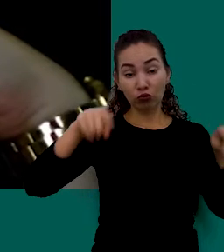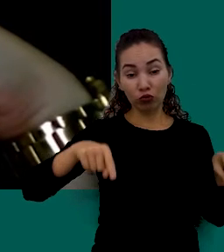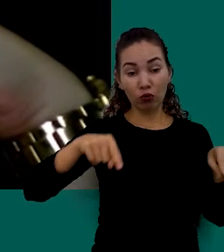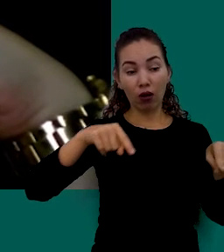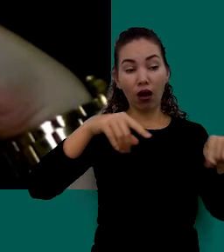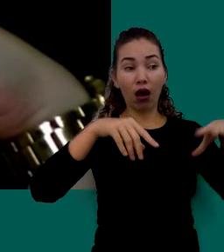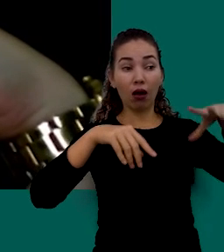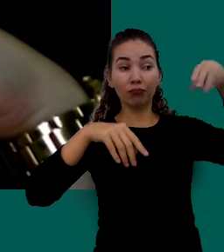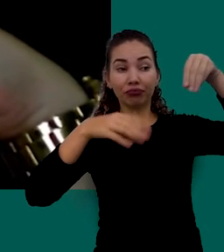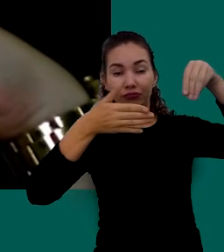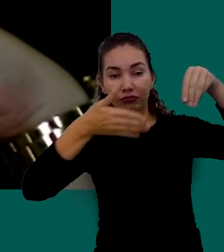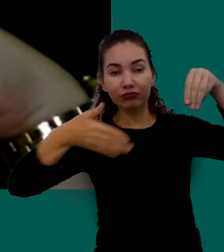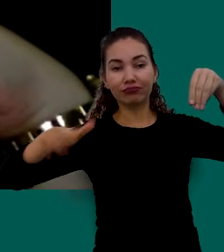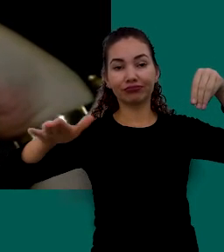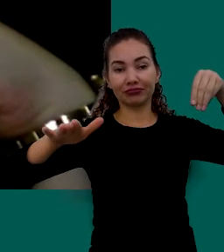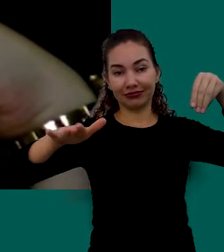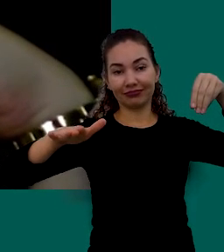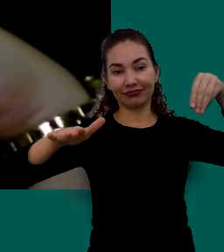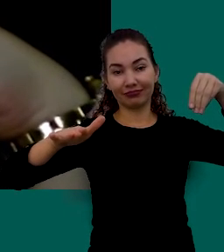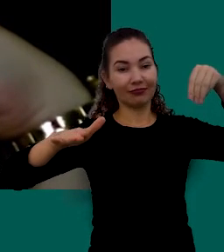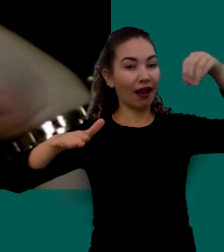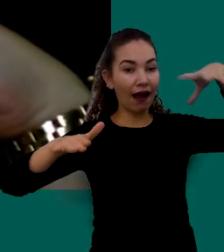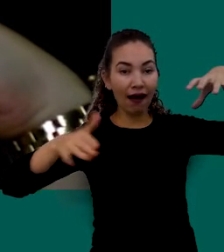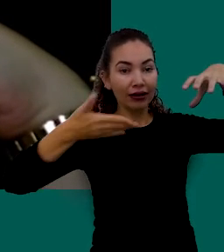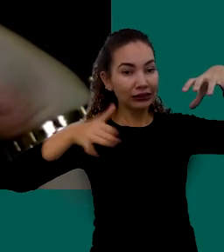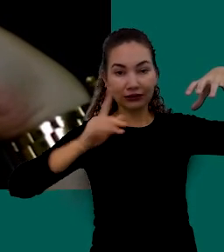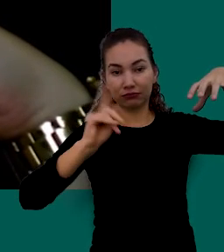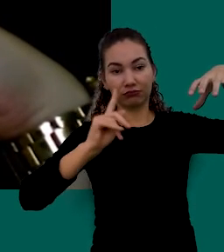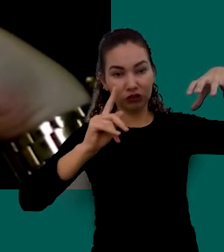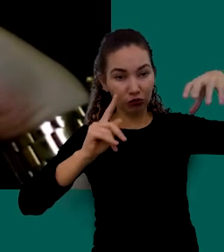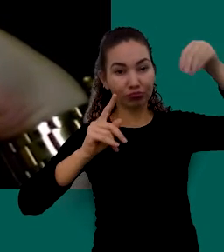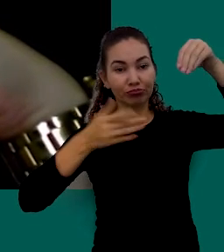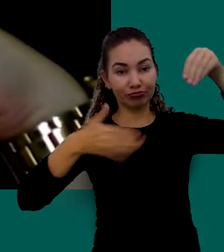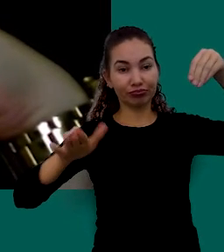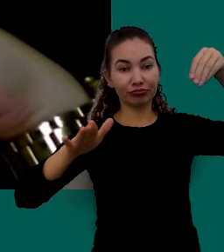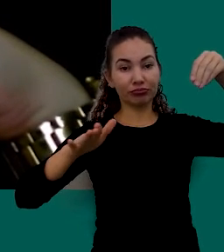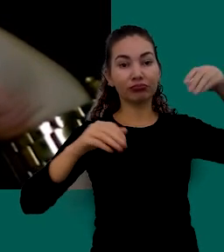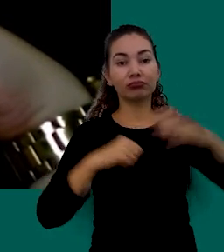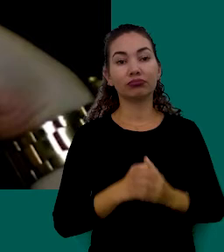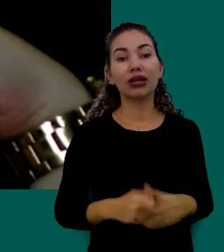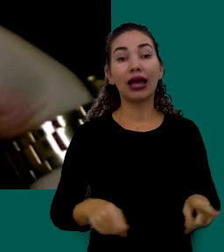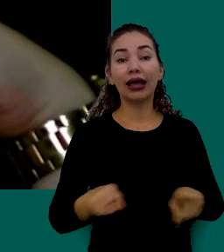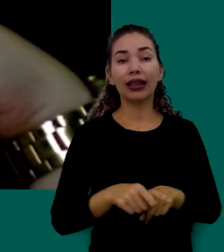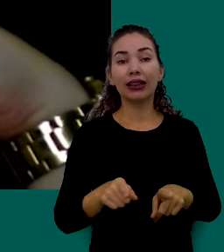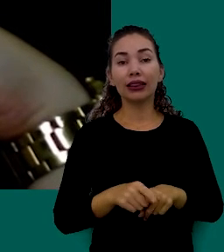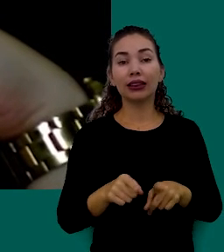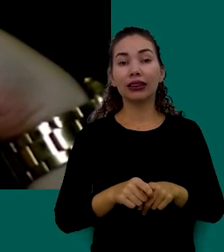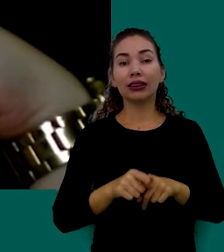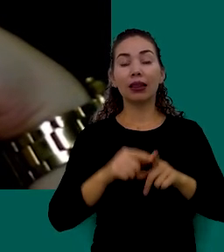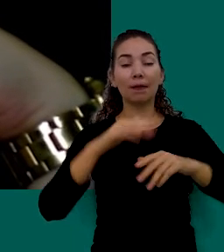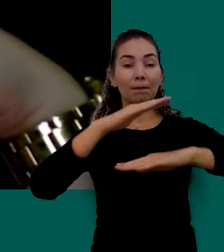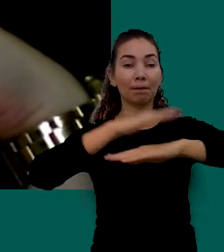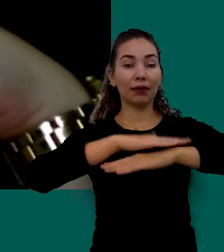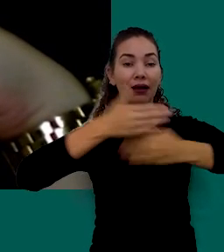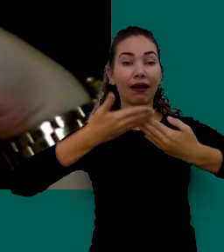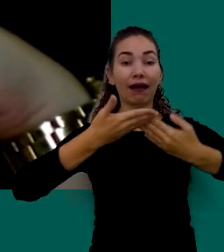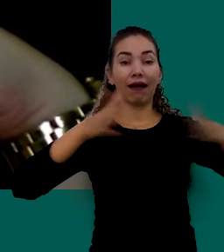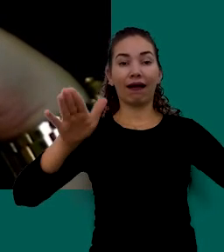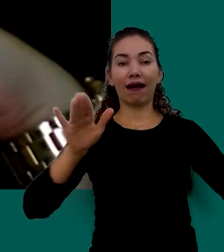As Lâmpadas Ligadas A Iluminação Natural Aproveitar A Luz Do Dia